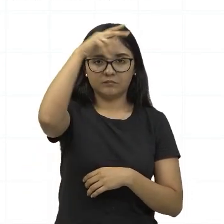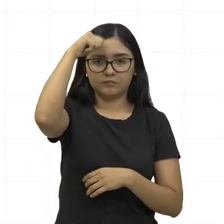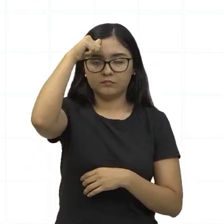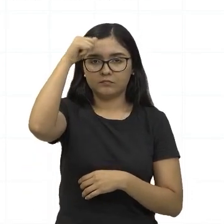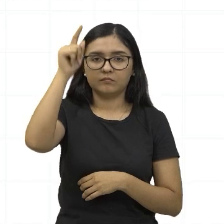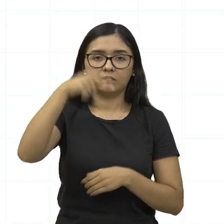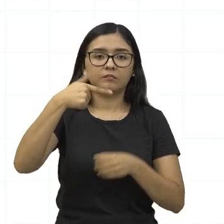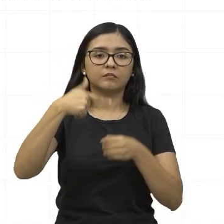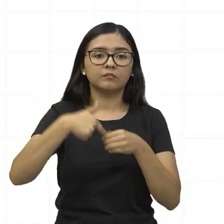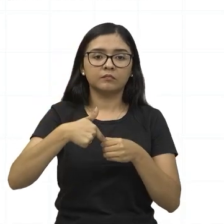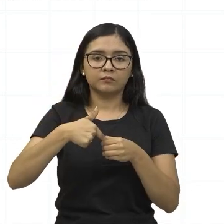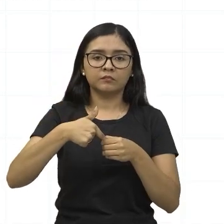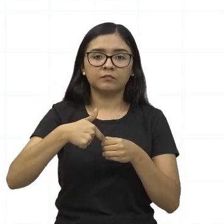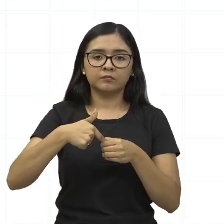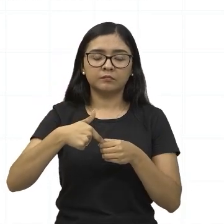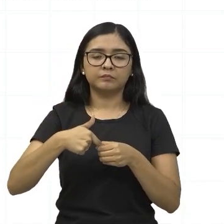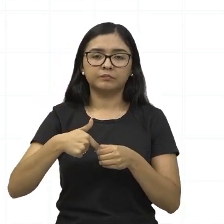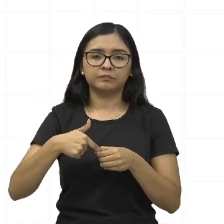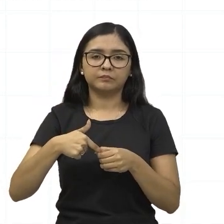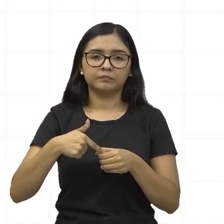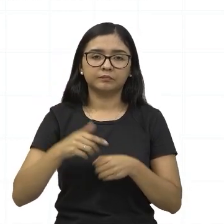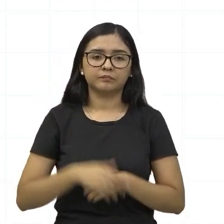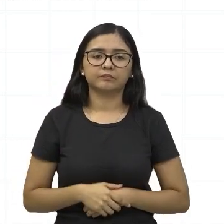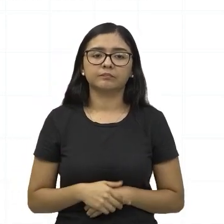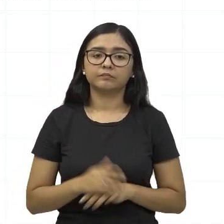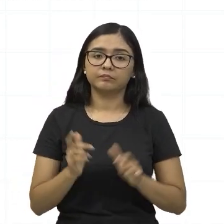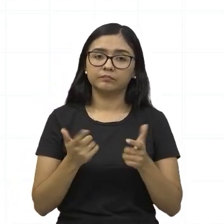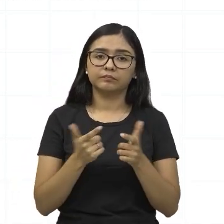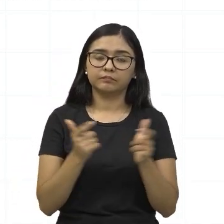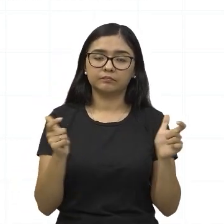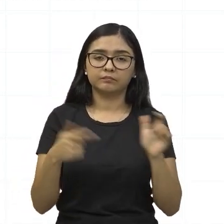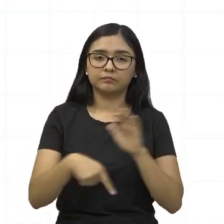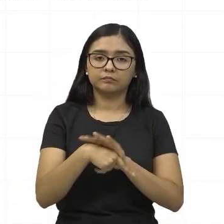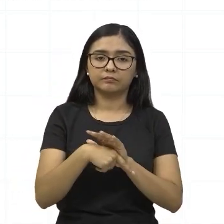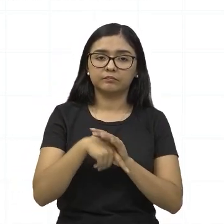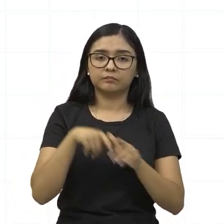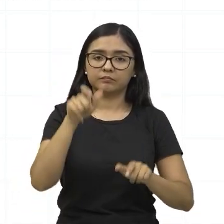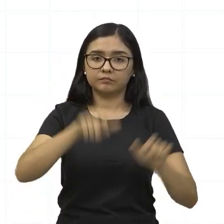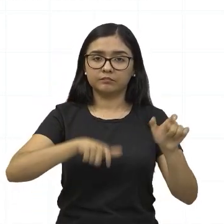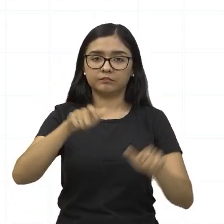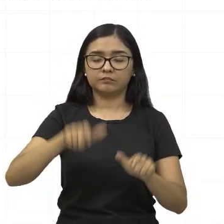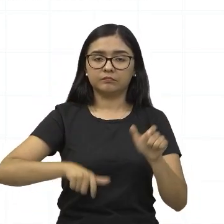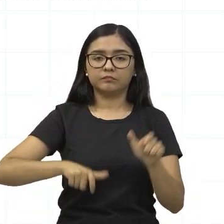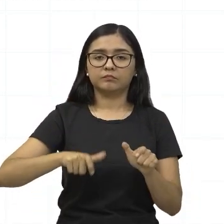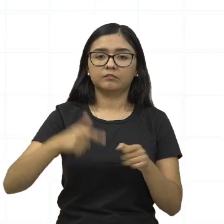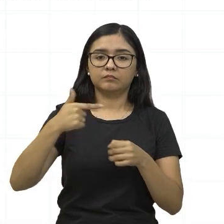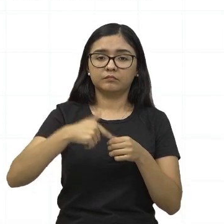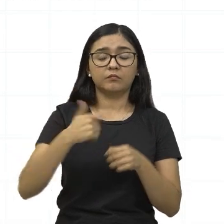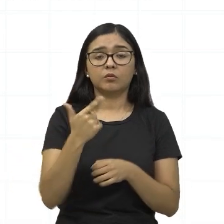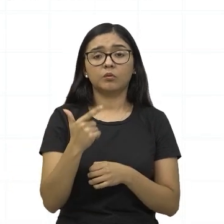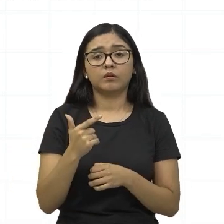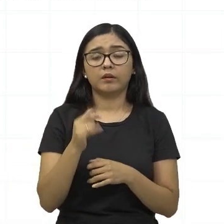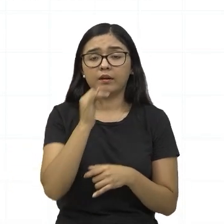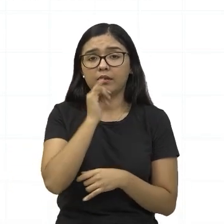diesel. Então, uma parcela da população da Amazônia não vai ter acesso à energia gerada no sistema